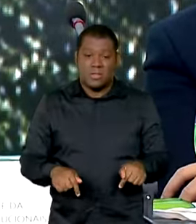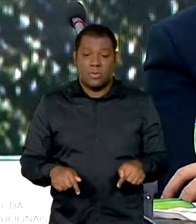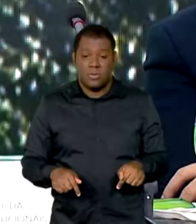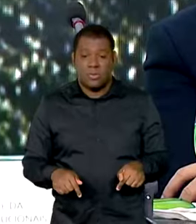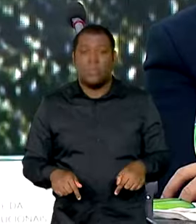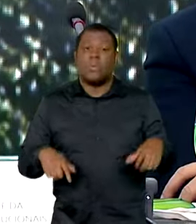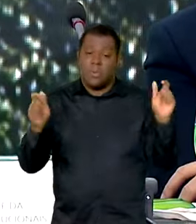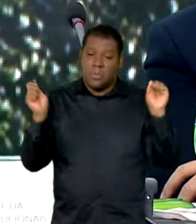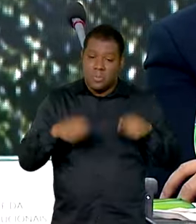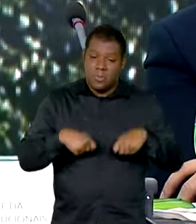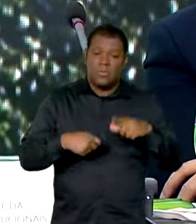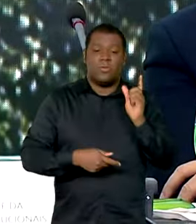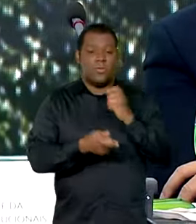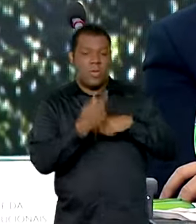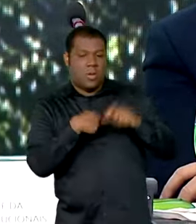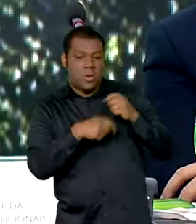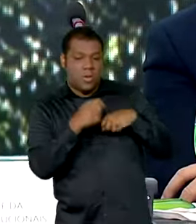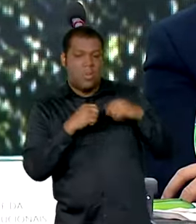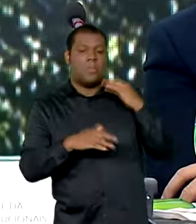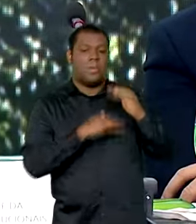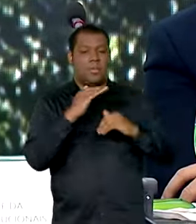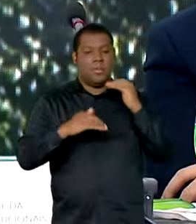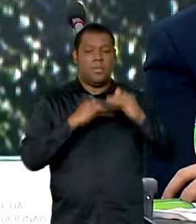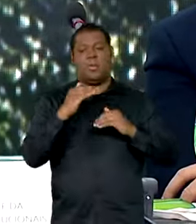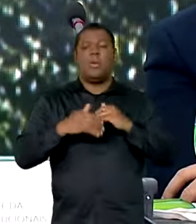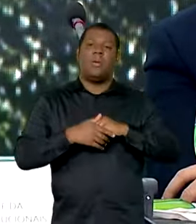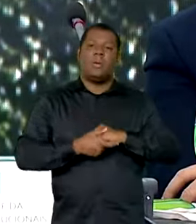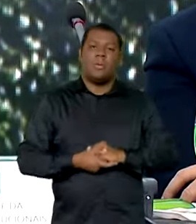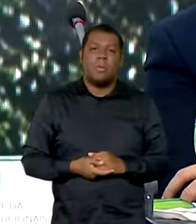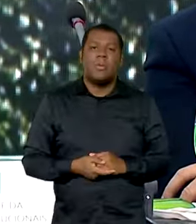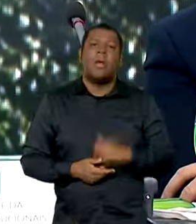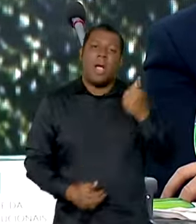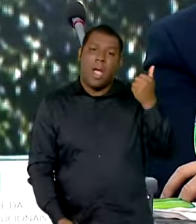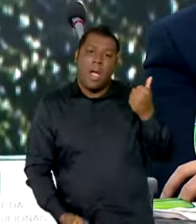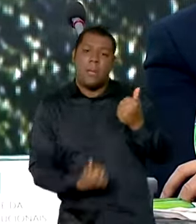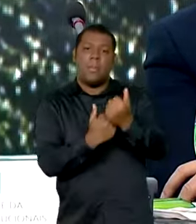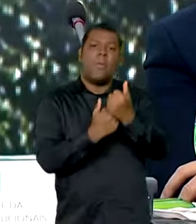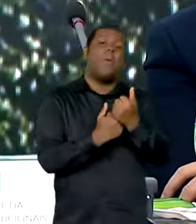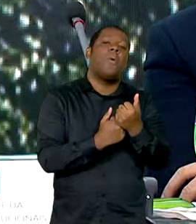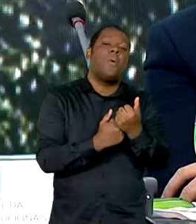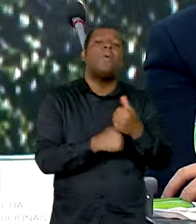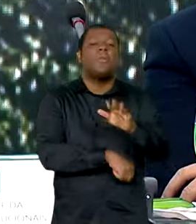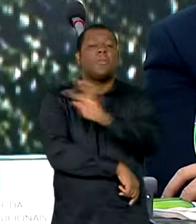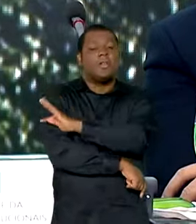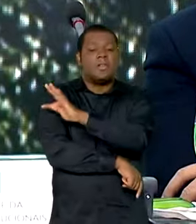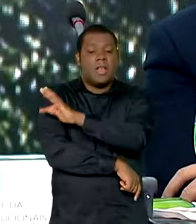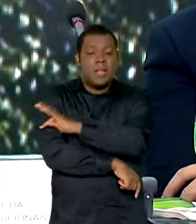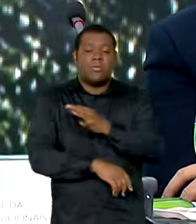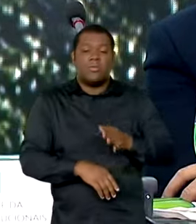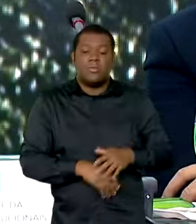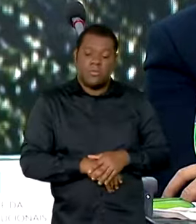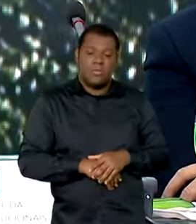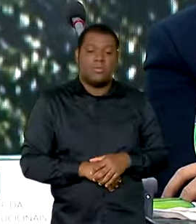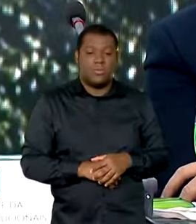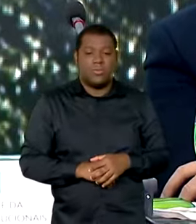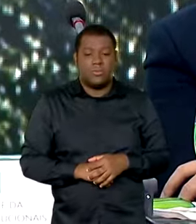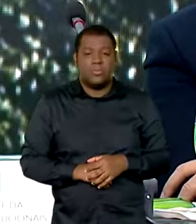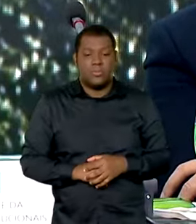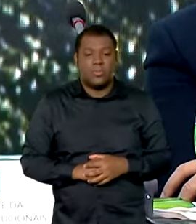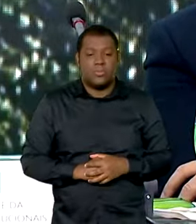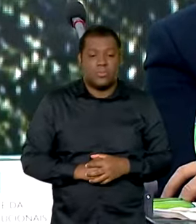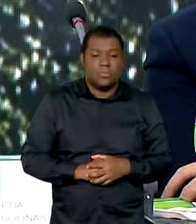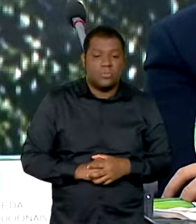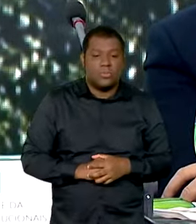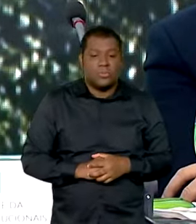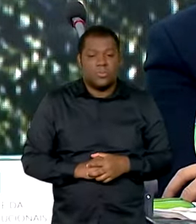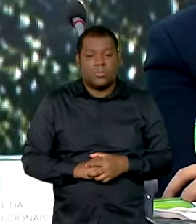o potencial econômico, o que que falta para viabilizar na assistência técnica aquele programa de geração de renda, o que que falta para acelerar a